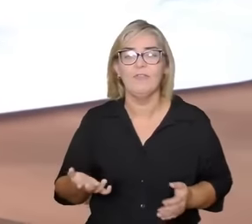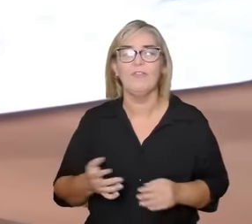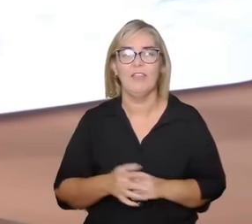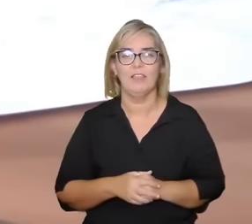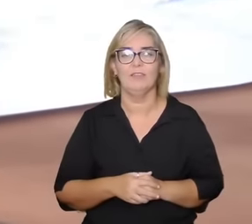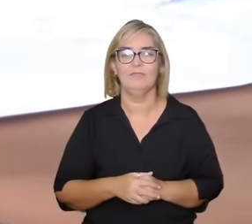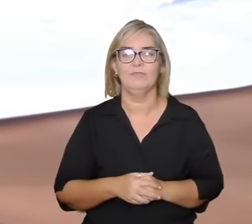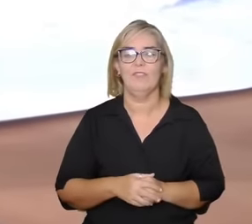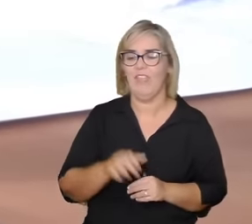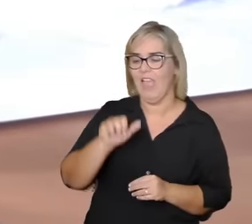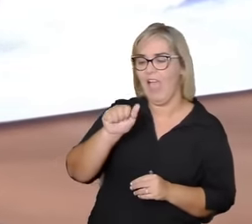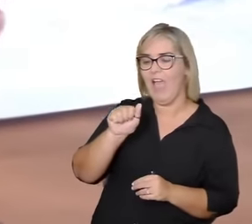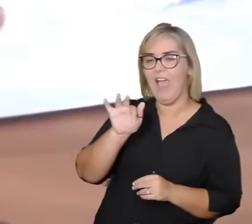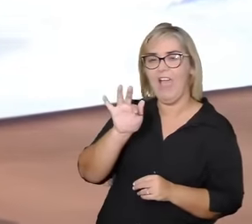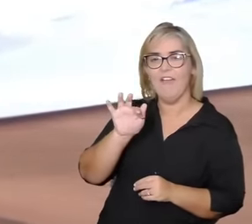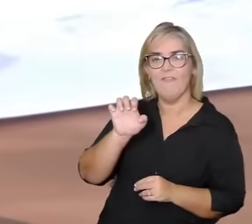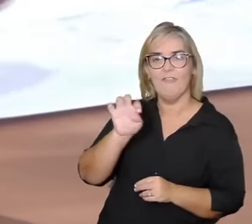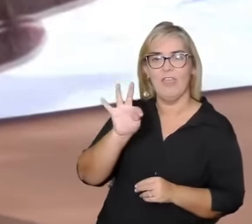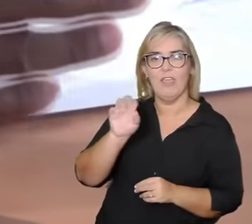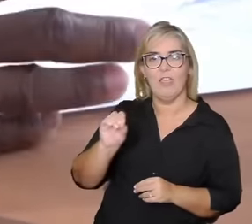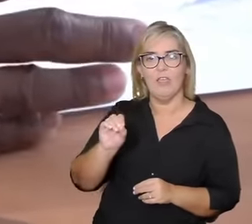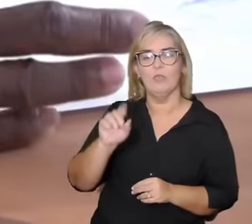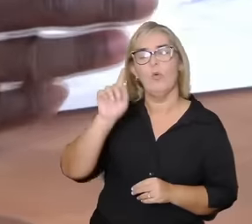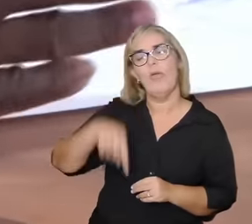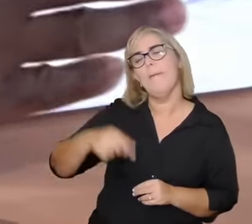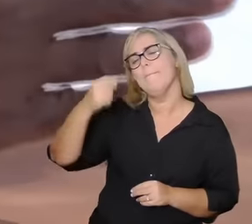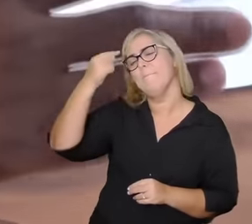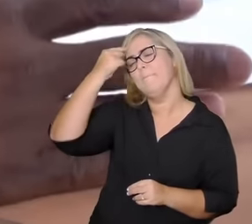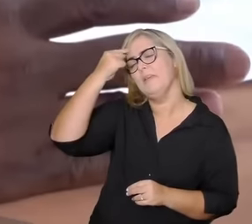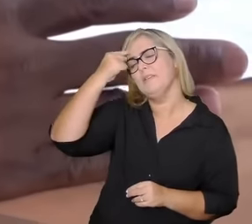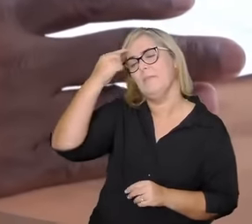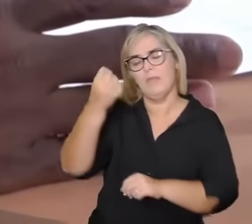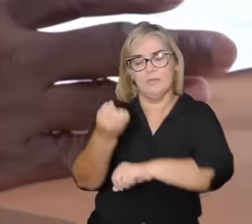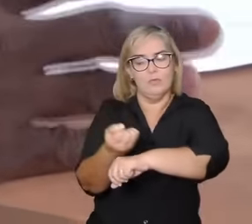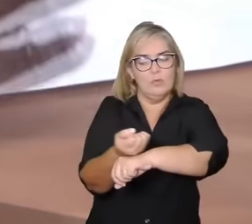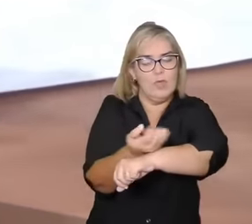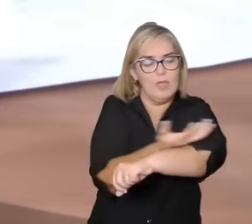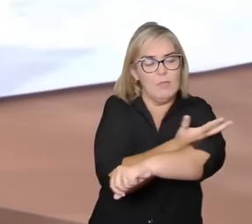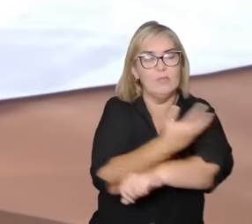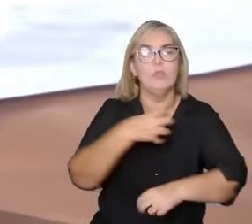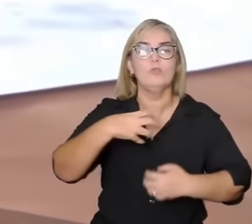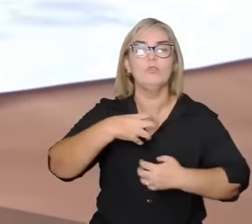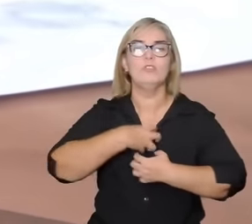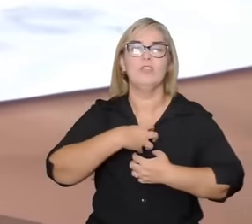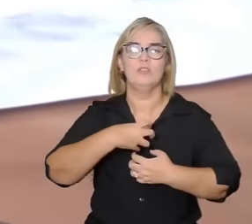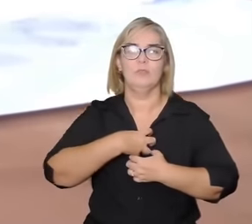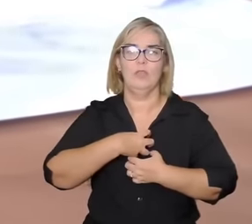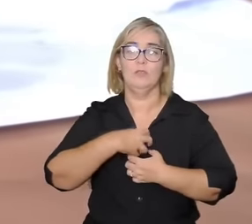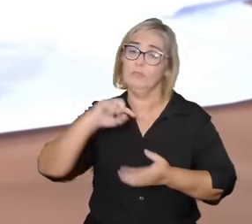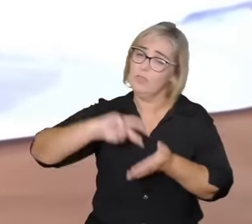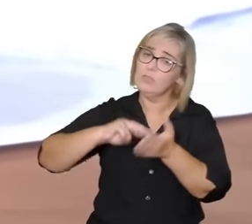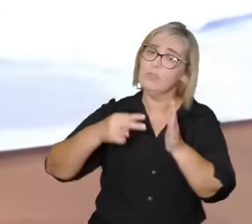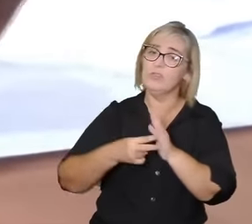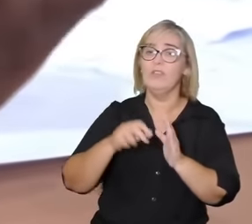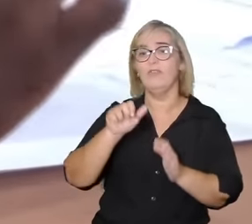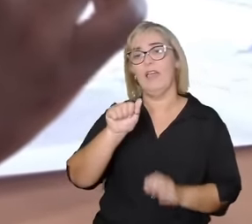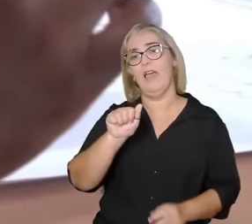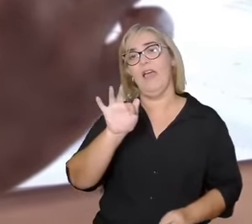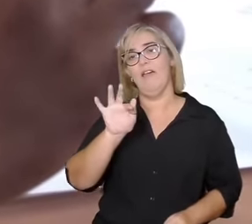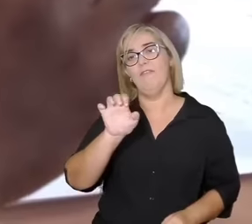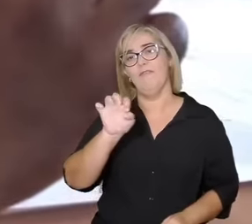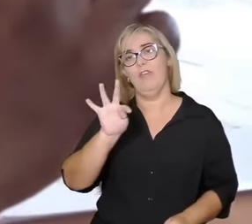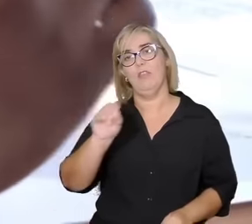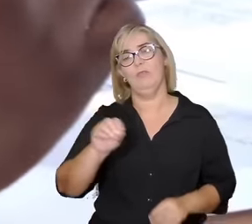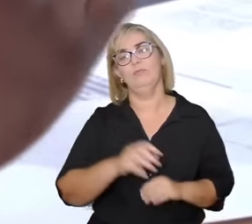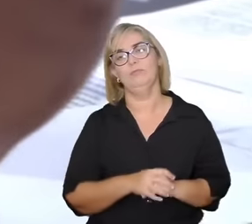eu estou a chamar de afeto são os pensamentos as emoções e os sentimentos tudo isso é afeto o que eu chamo de emoção